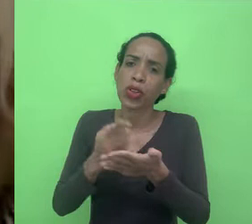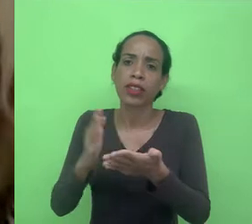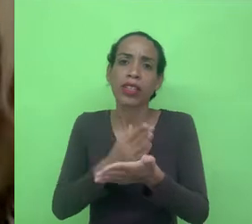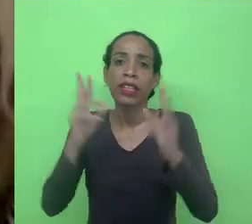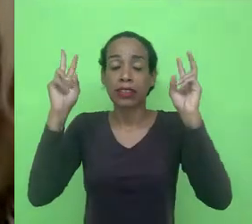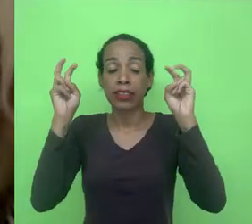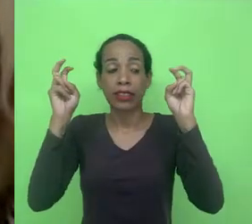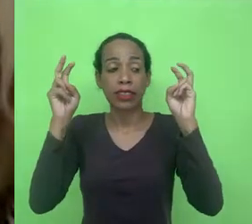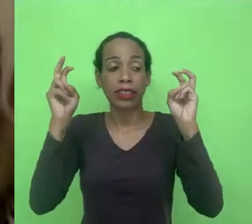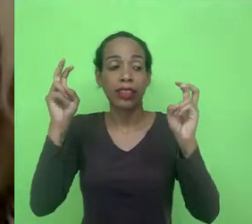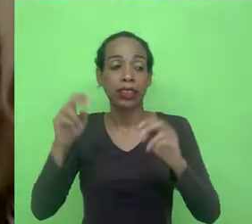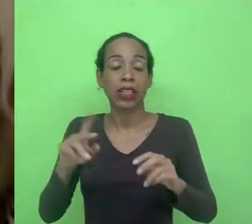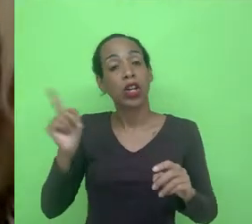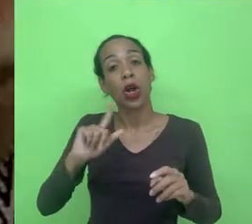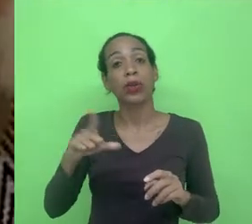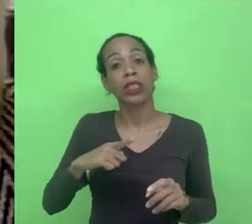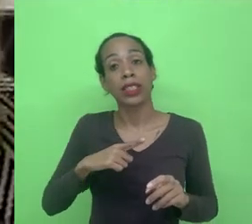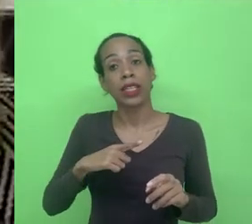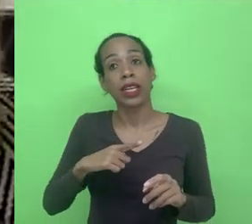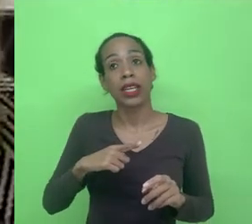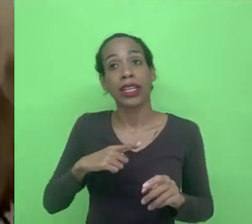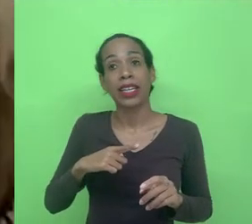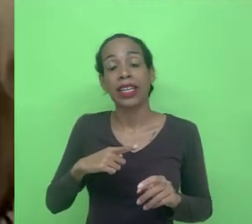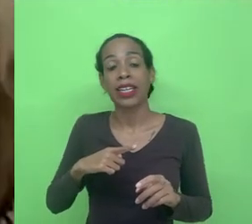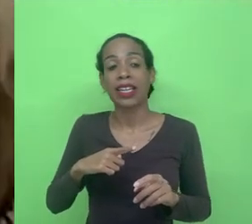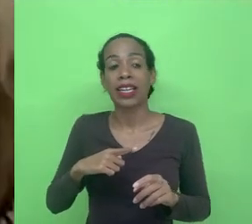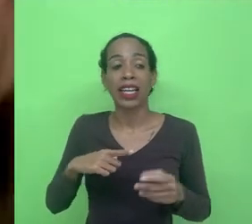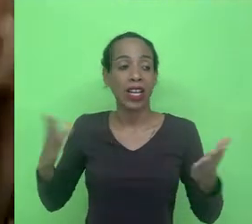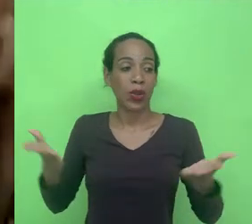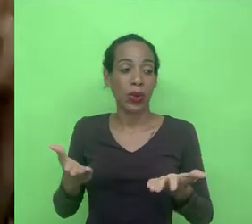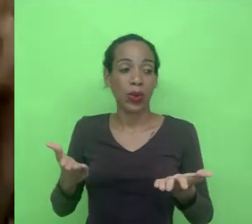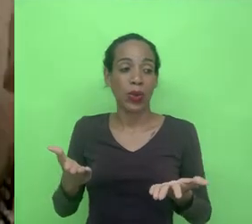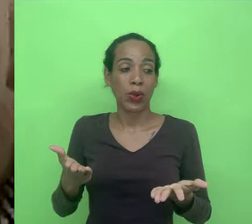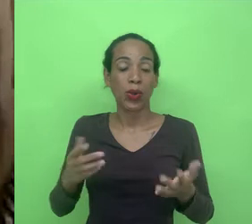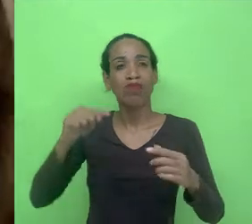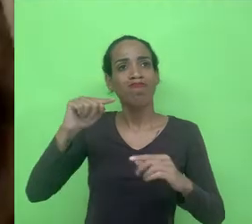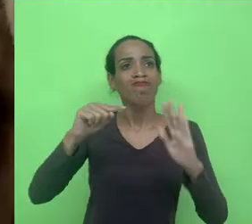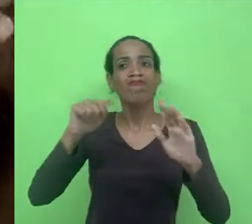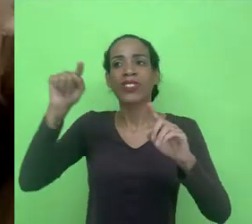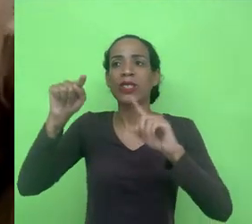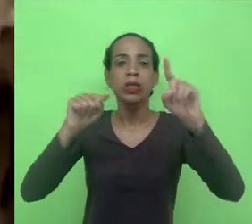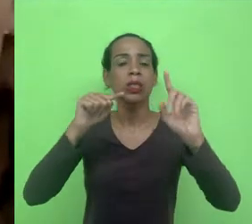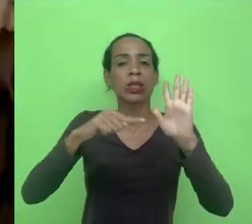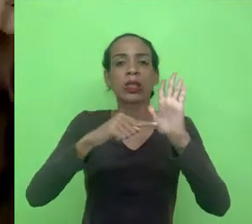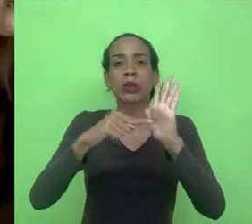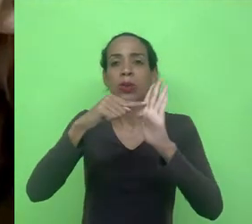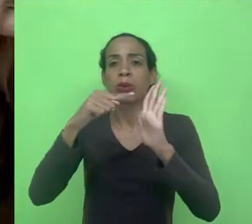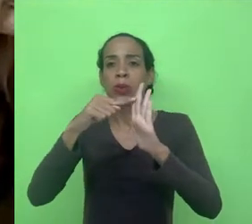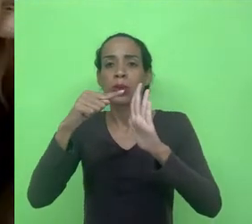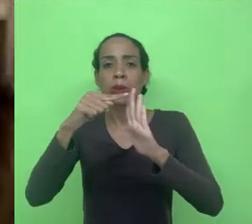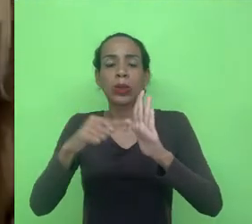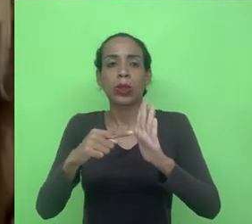não teríamos nos debruçado como é o caso alguns pontos aqui porque mais afetos a